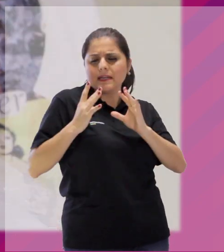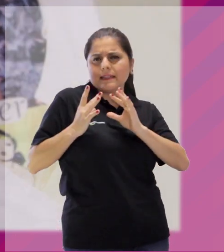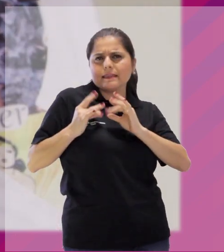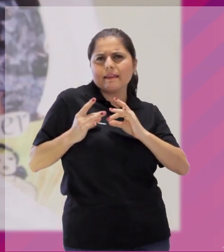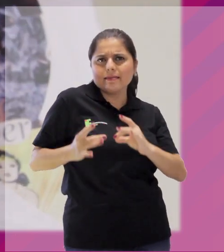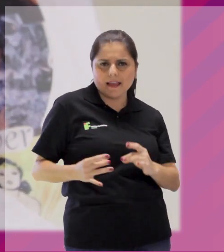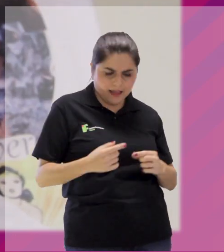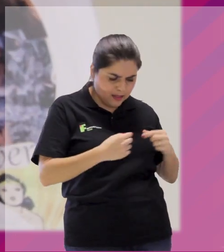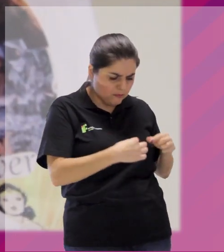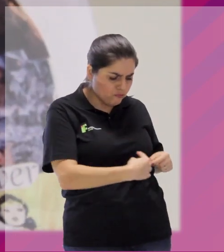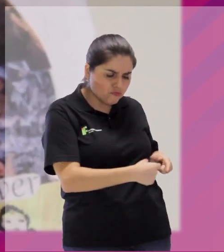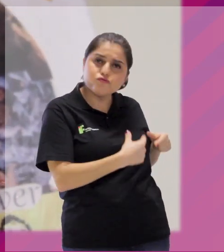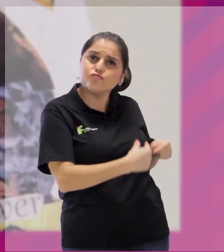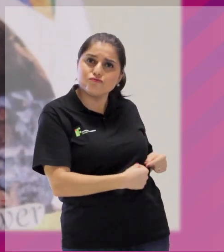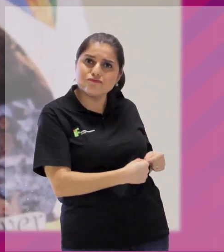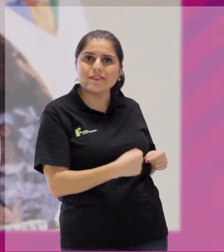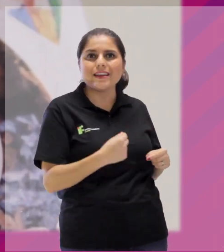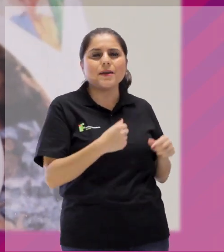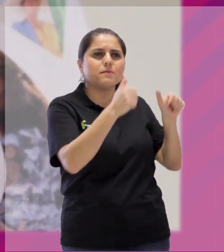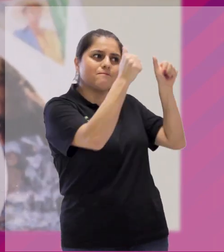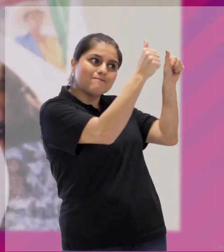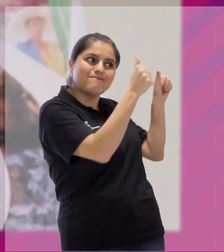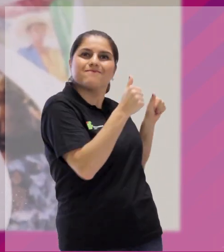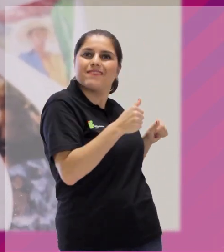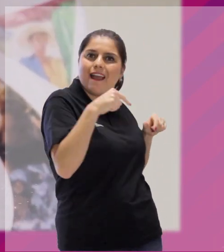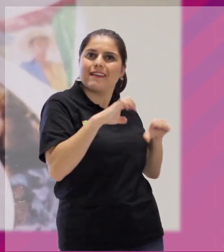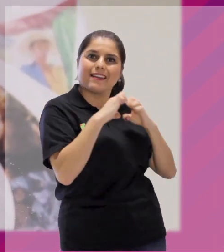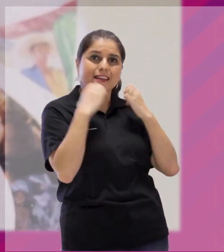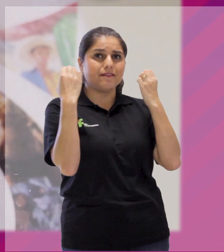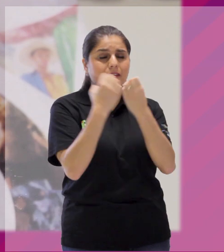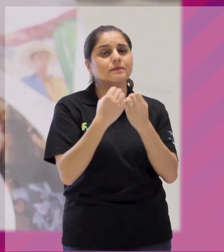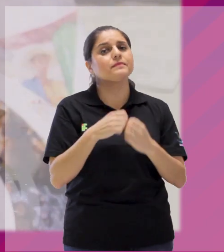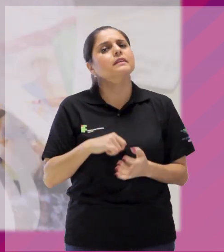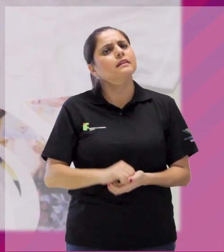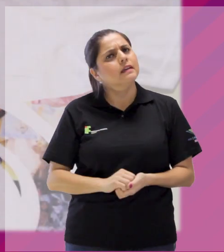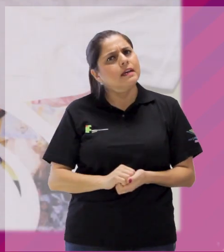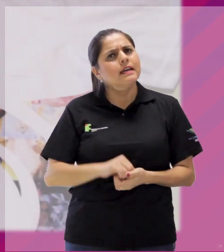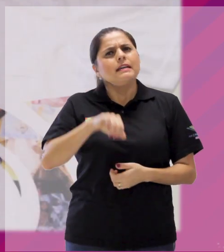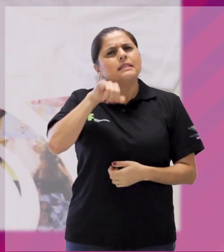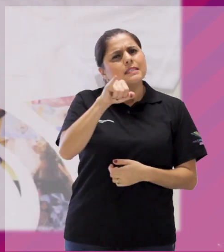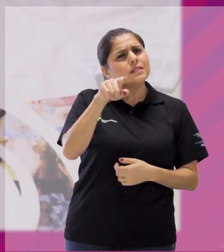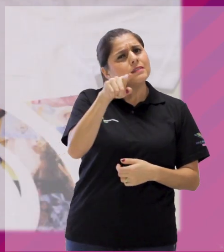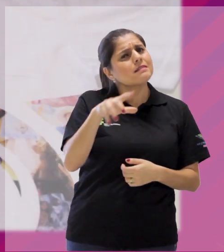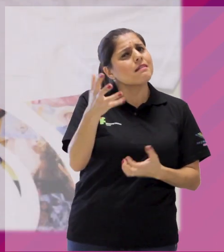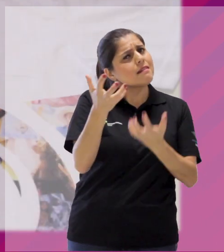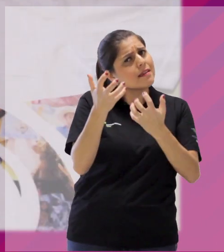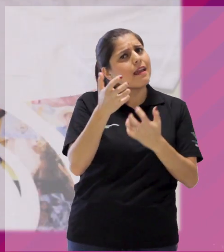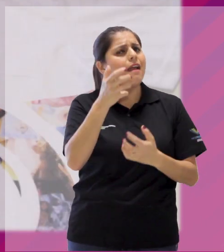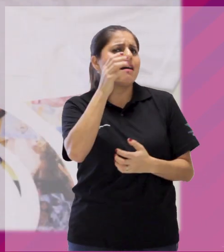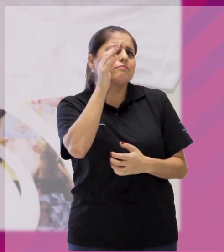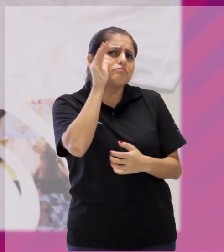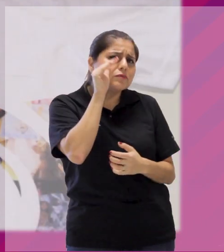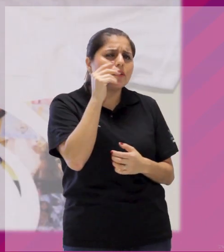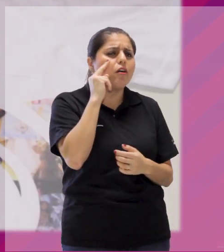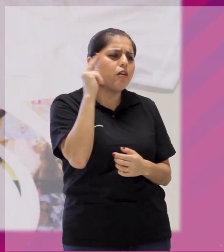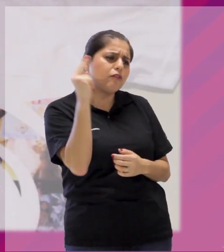bem clean, ela é branquinha, com detalhes também do cartaz do evento. Então esse aqui foi o kit, gente. E para quem quiser